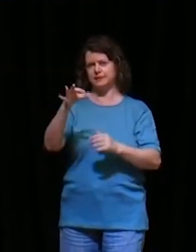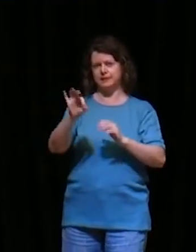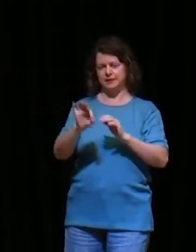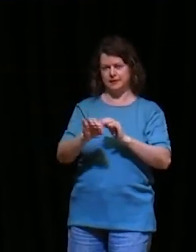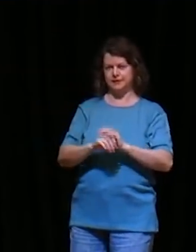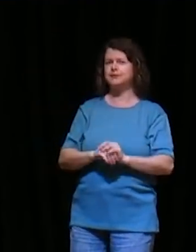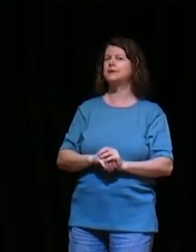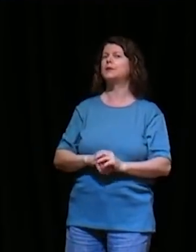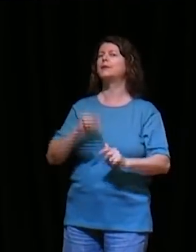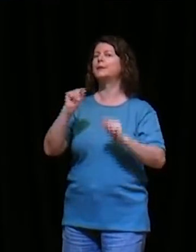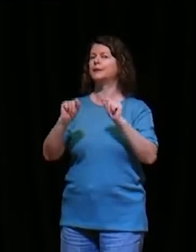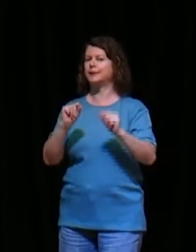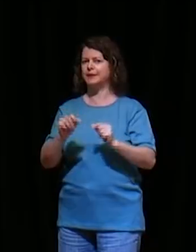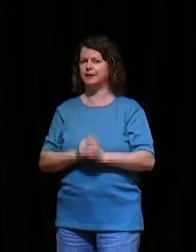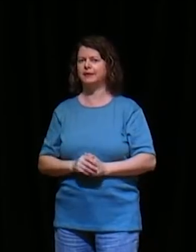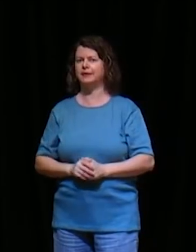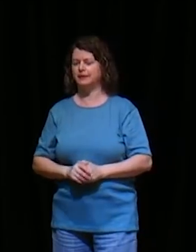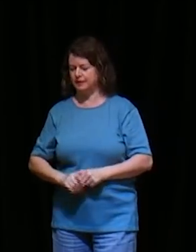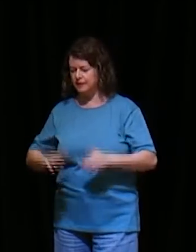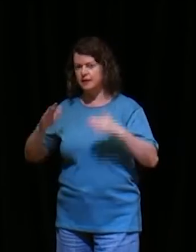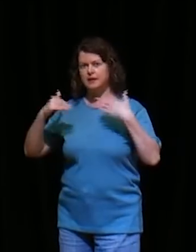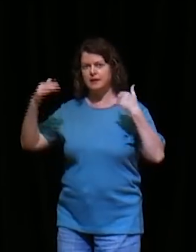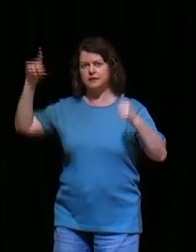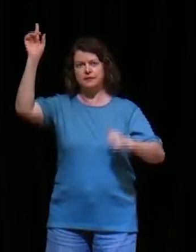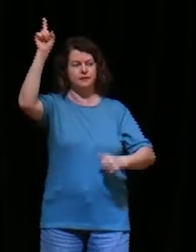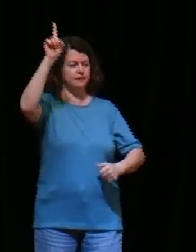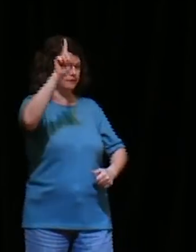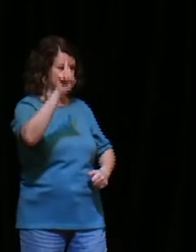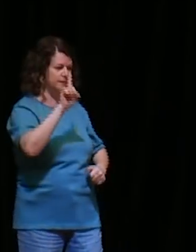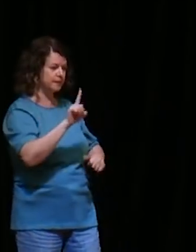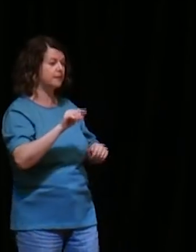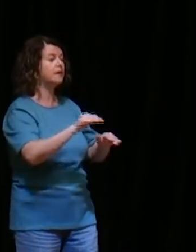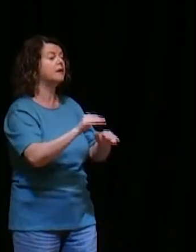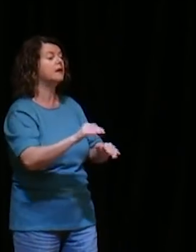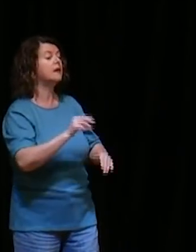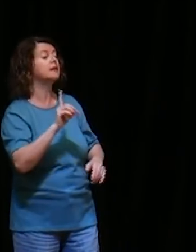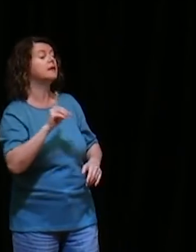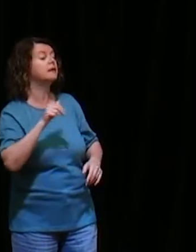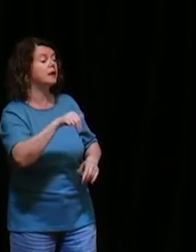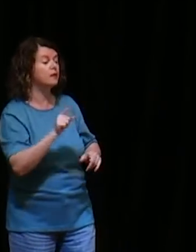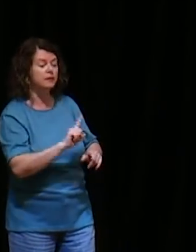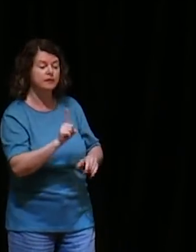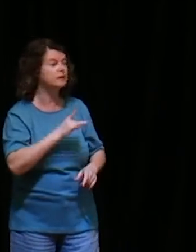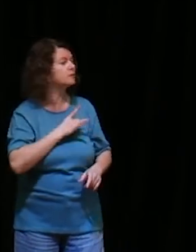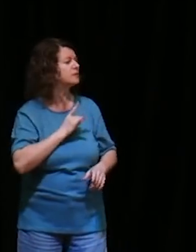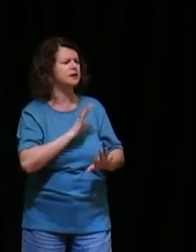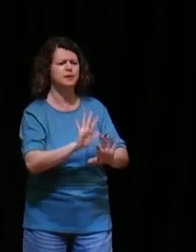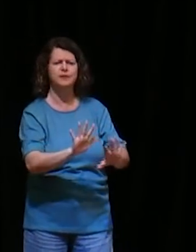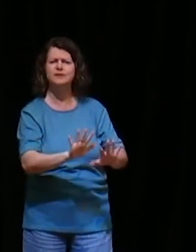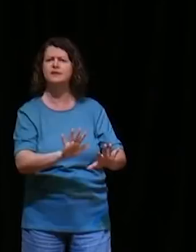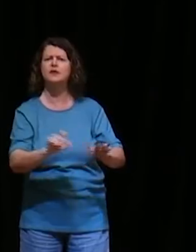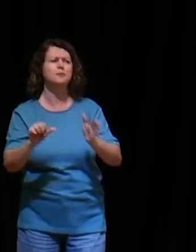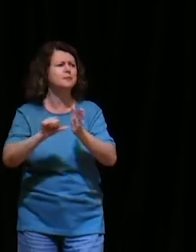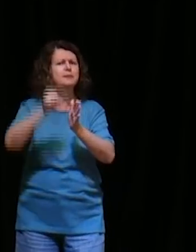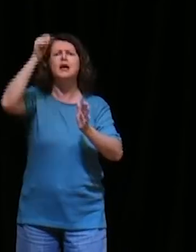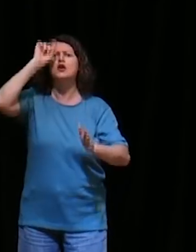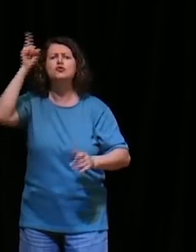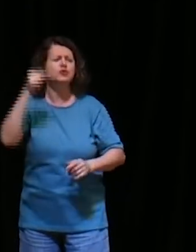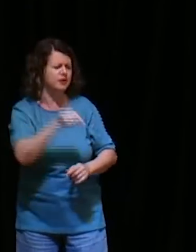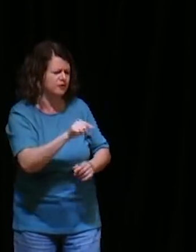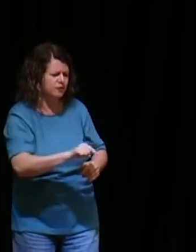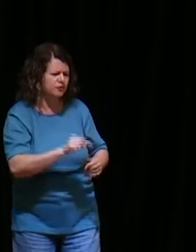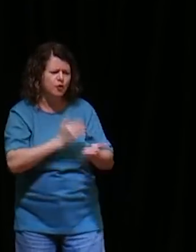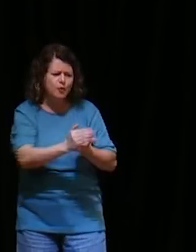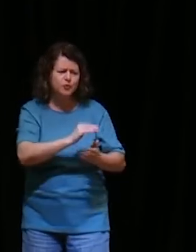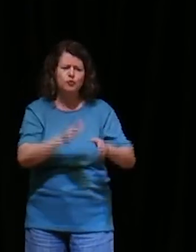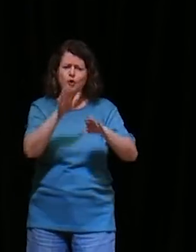então me disse, não temas Daniel, porque desde o primeiro dia, em que aplicaste o teu coração, a compreender, e a humilhar-te, perante o